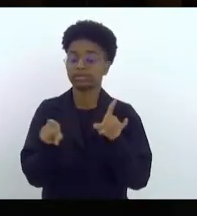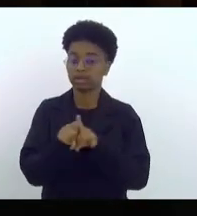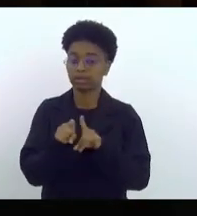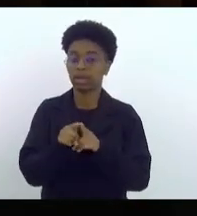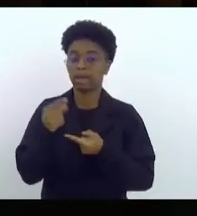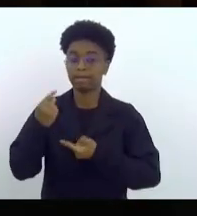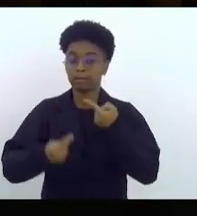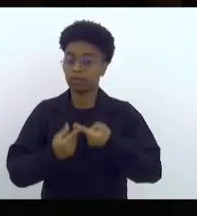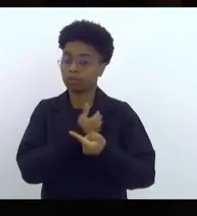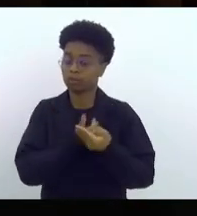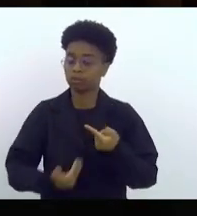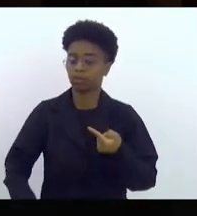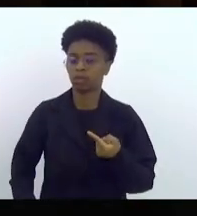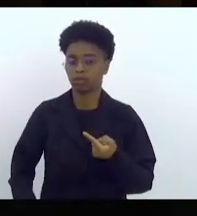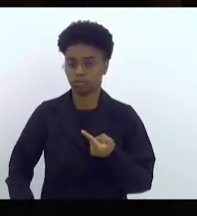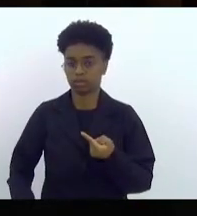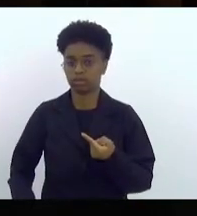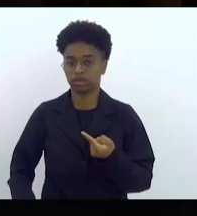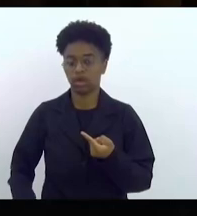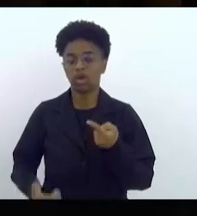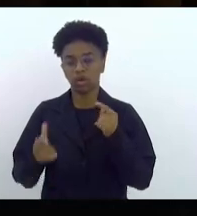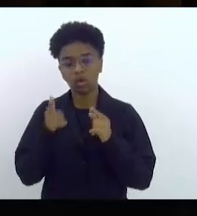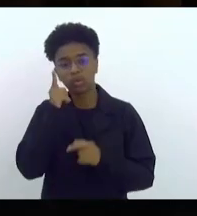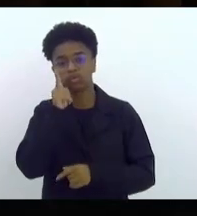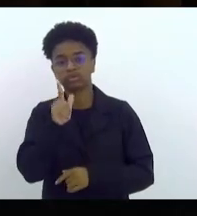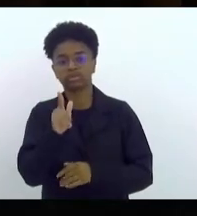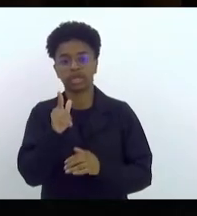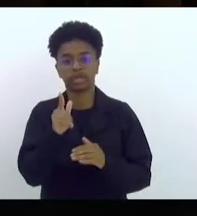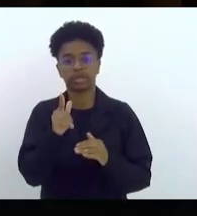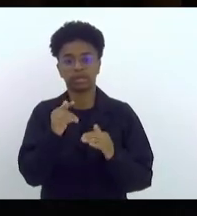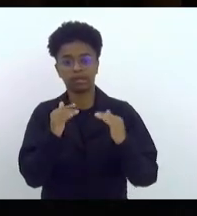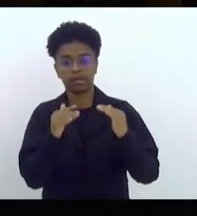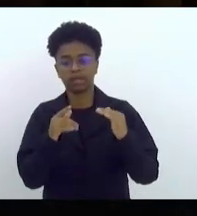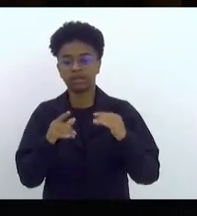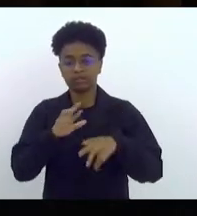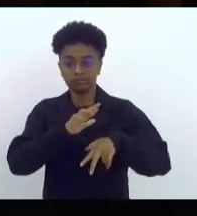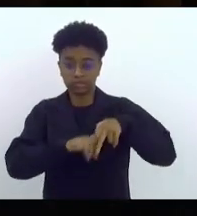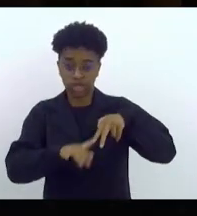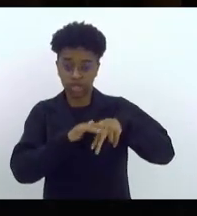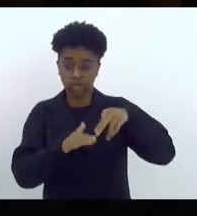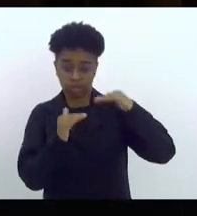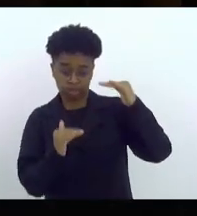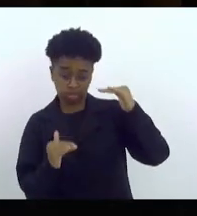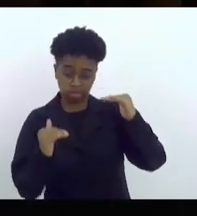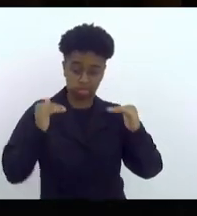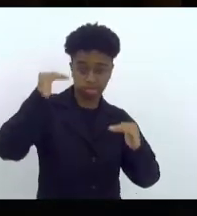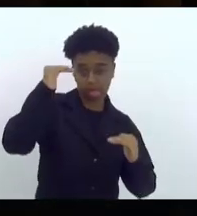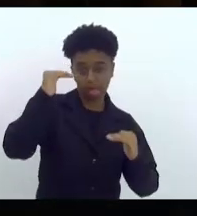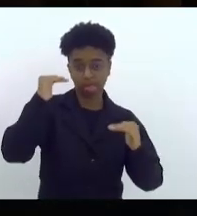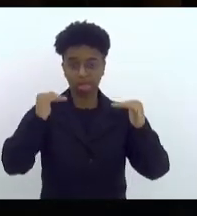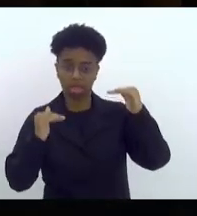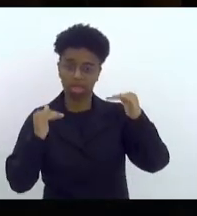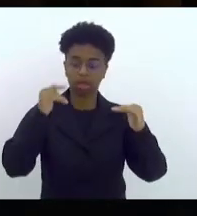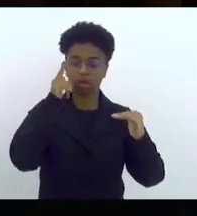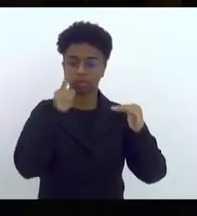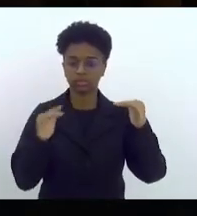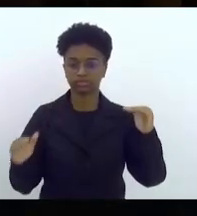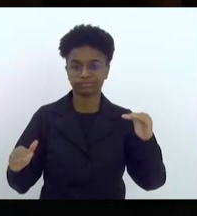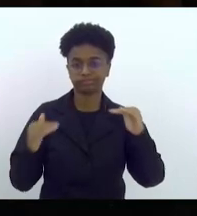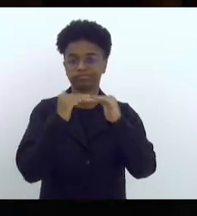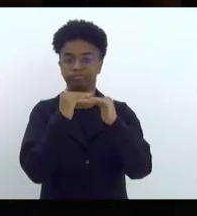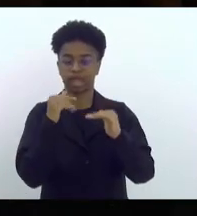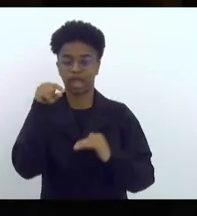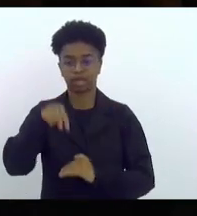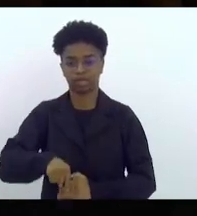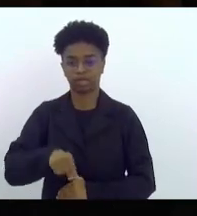políticas públicas que superem as desigualdades de gênero no nosso país, em especial aqui no Rio